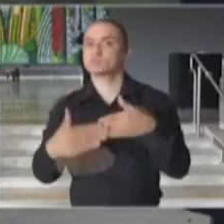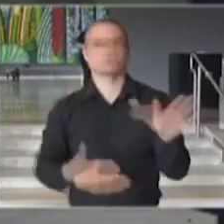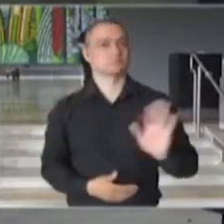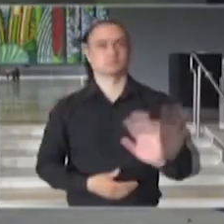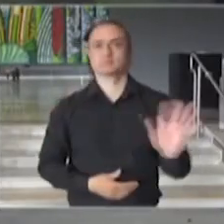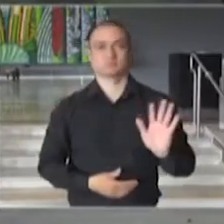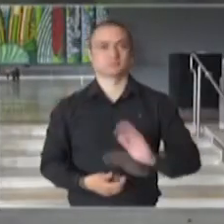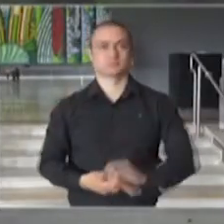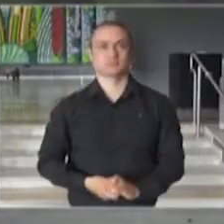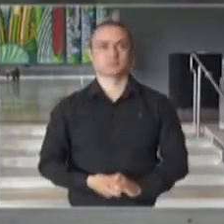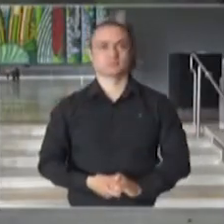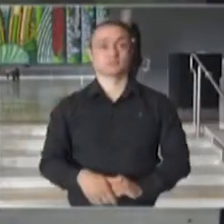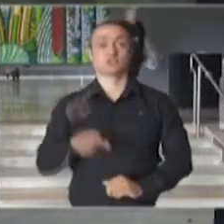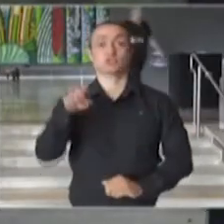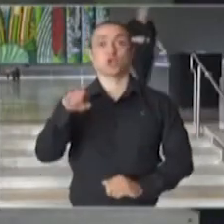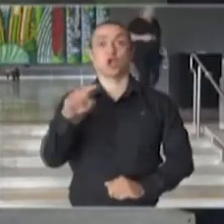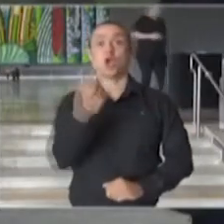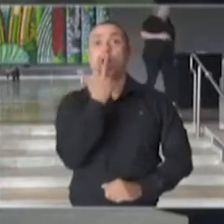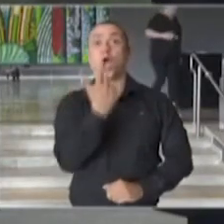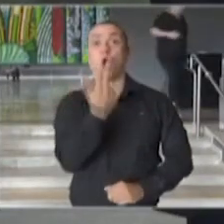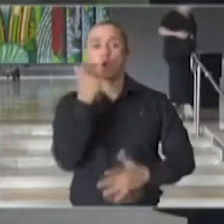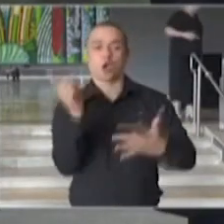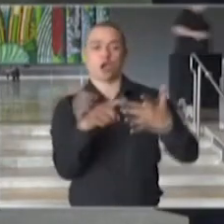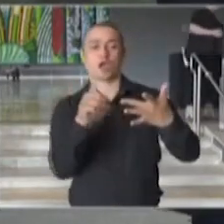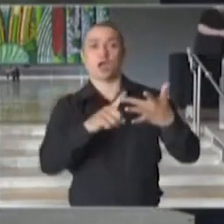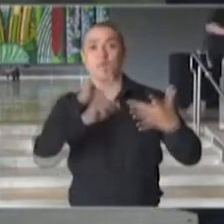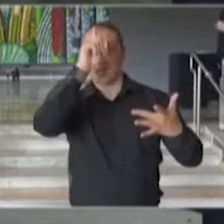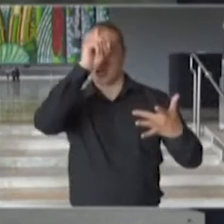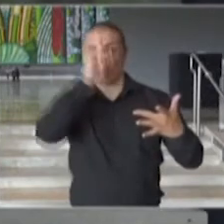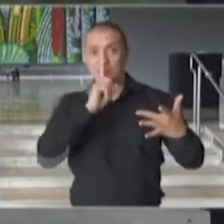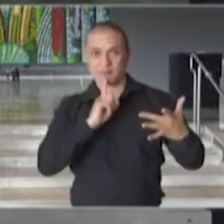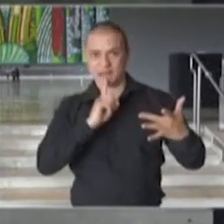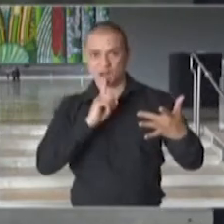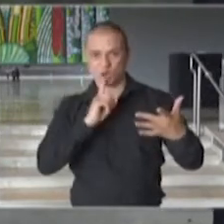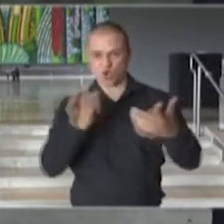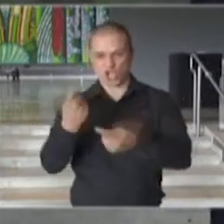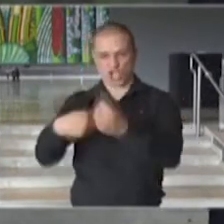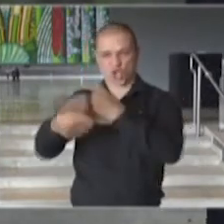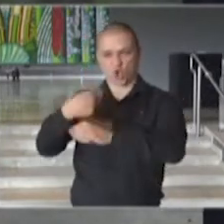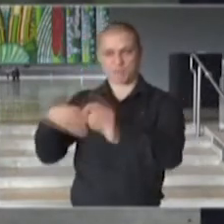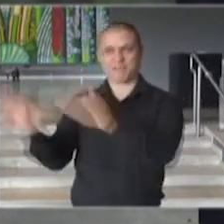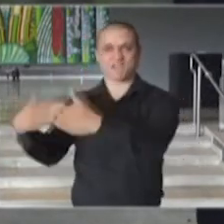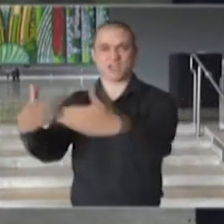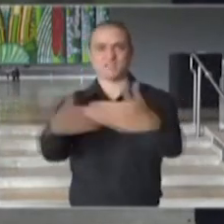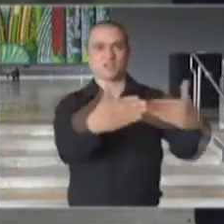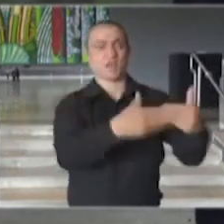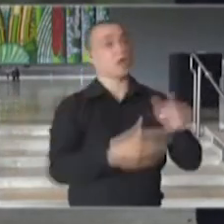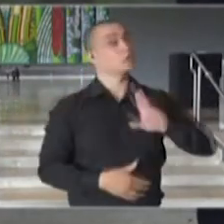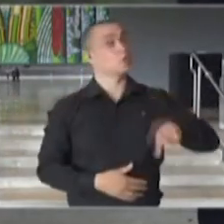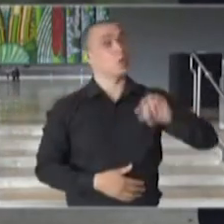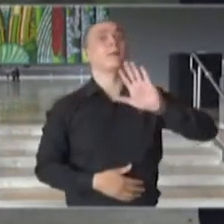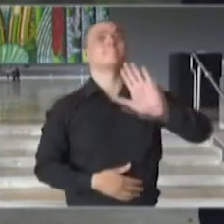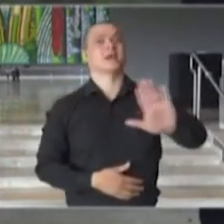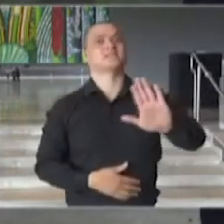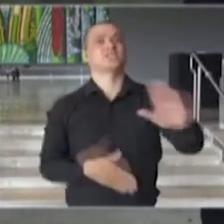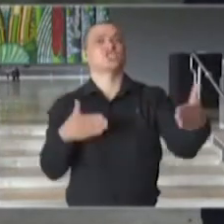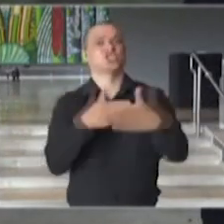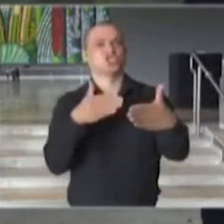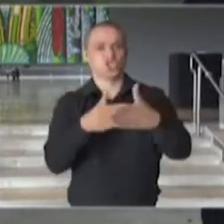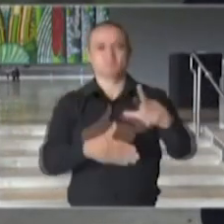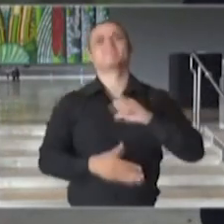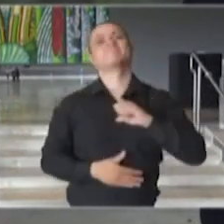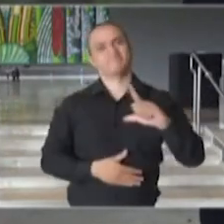A fase amarela não fecha atividades econômicas, mas é mais restritiva